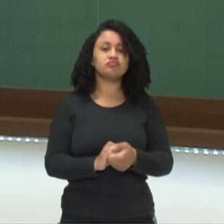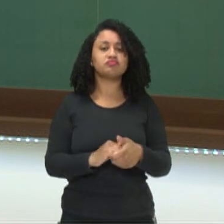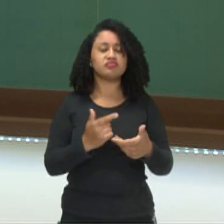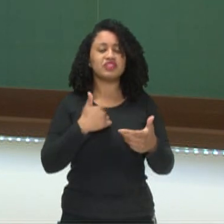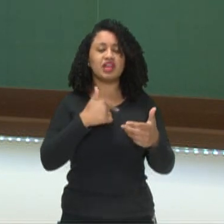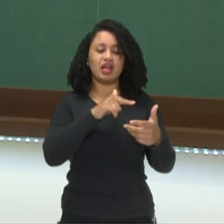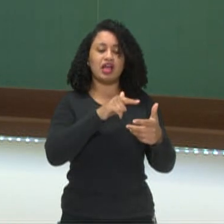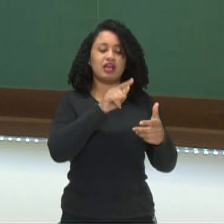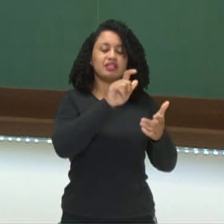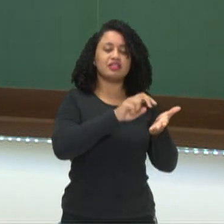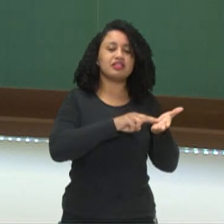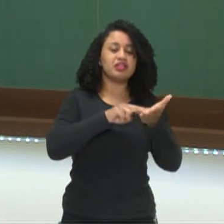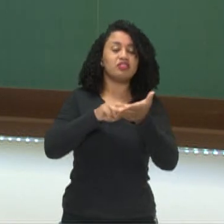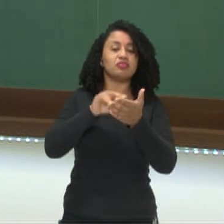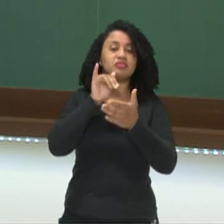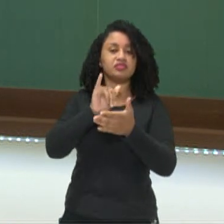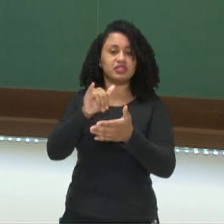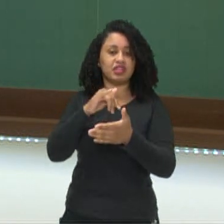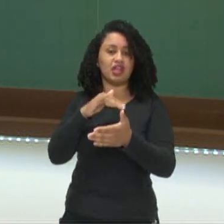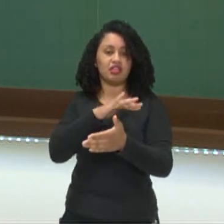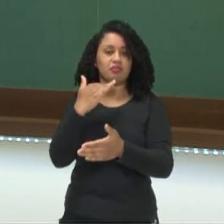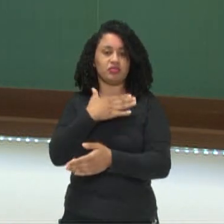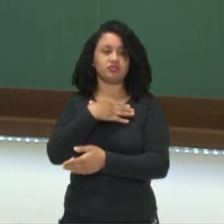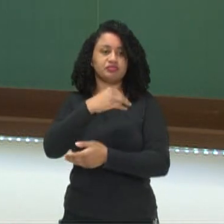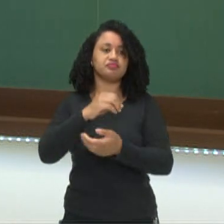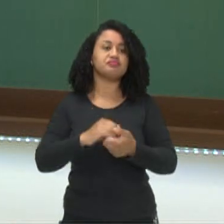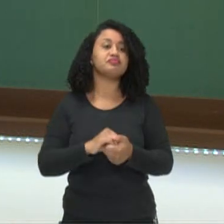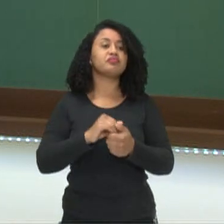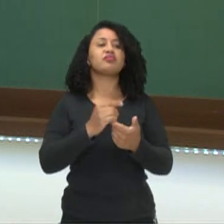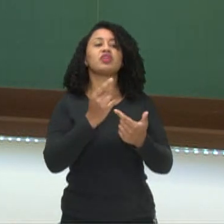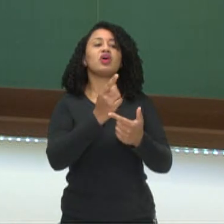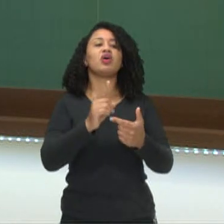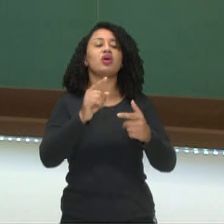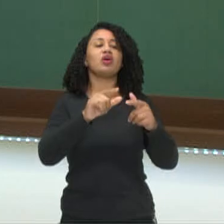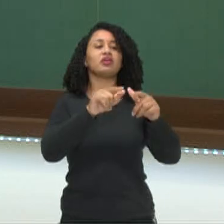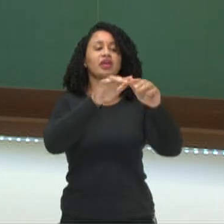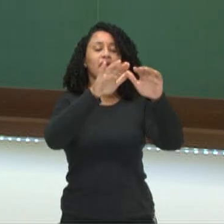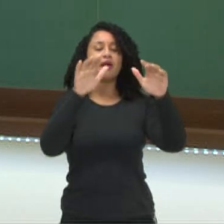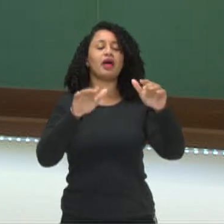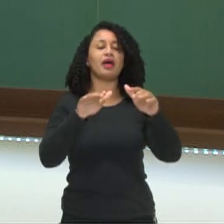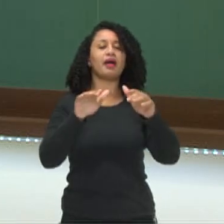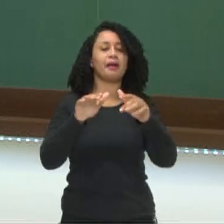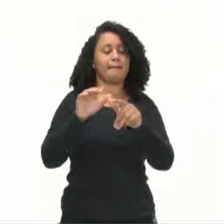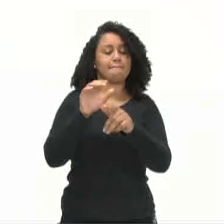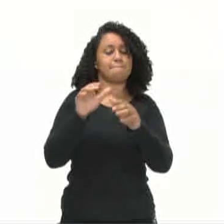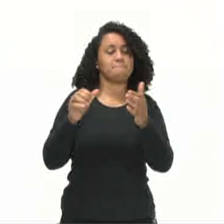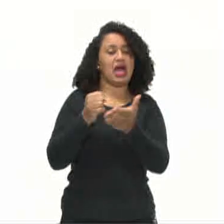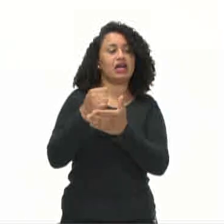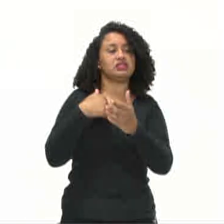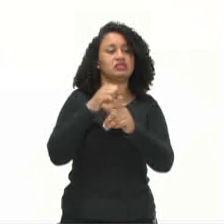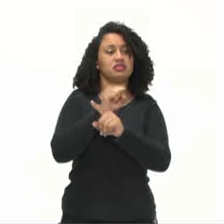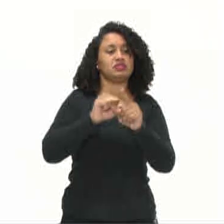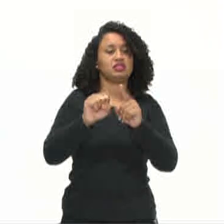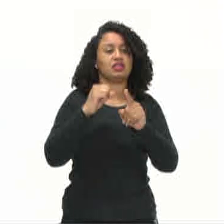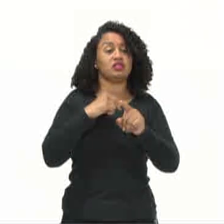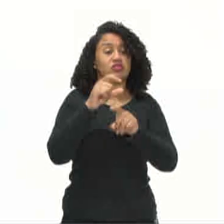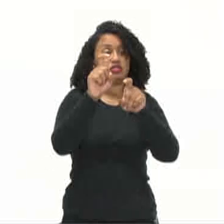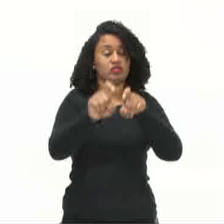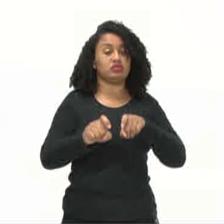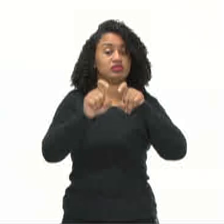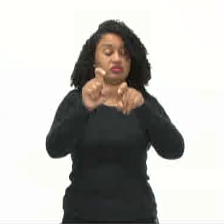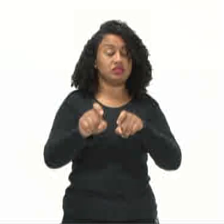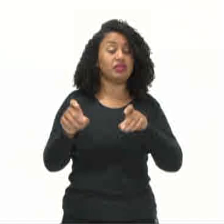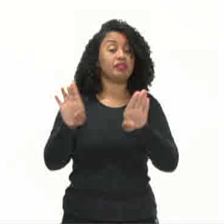do sacerdote Luena. E por último, na sociedade, a base dessa sociedade hierarquizada, vinham camponeses